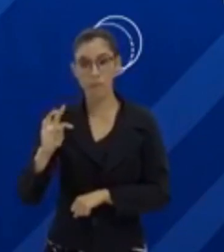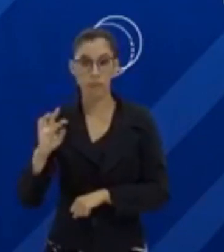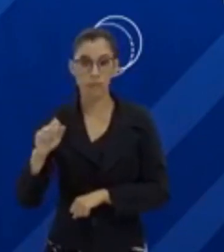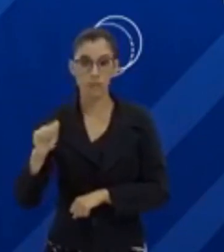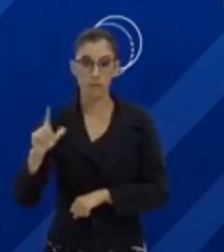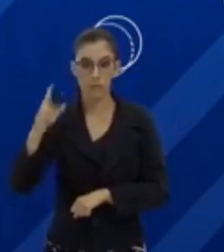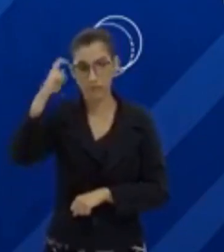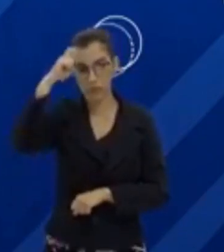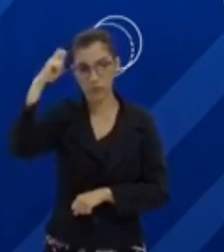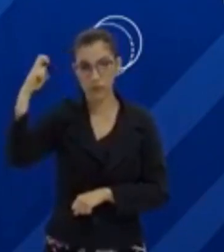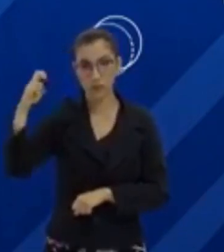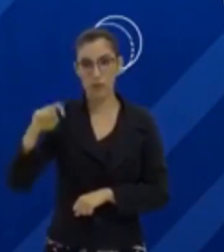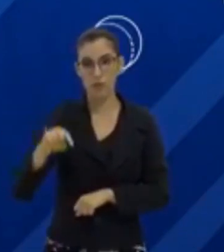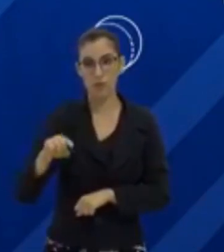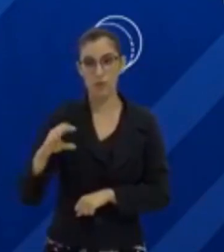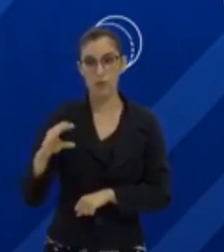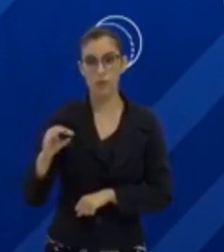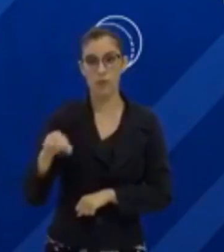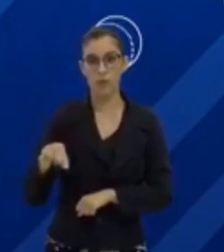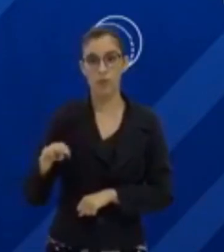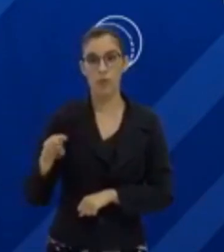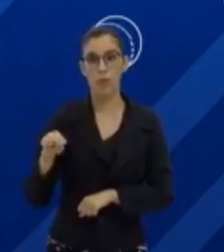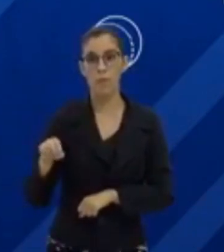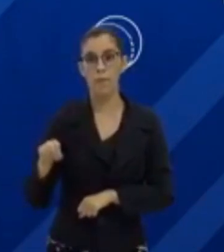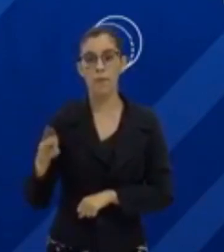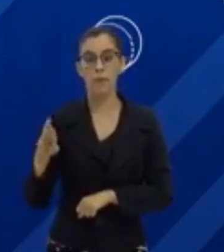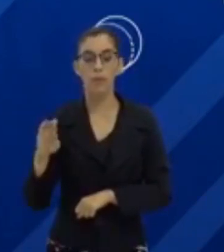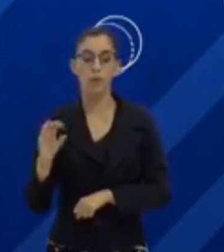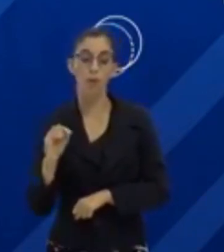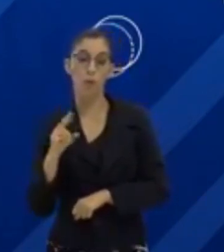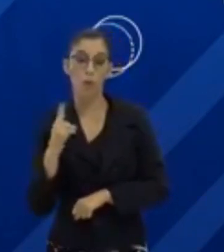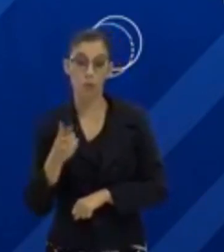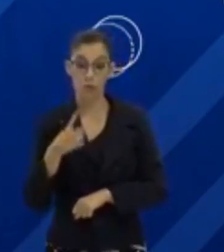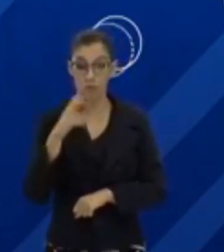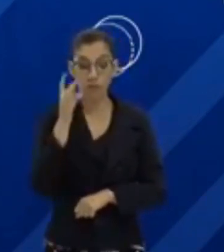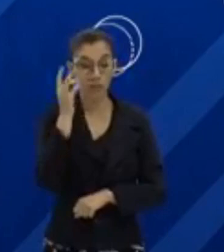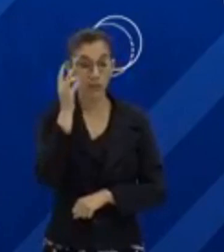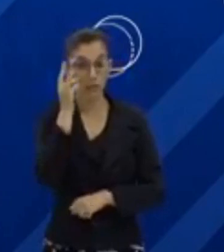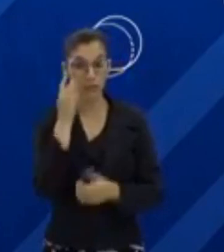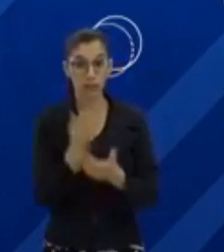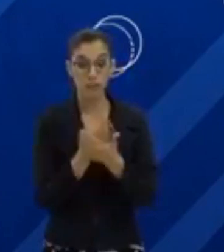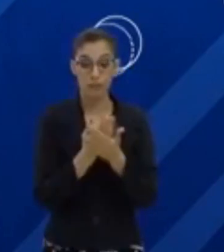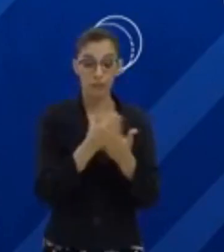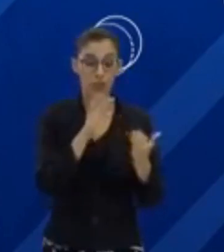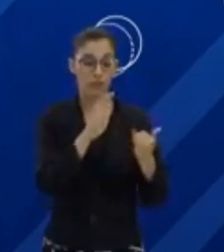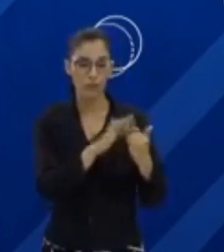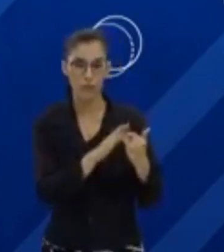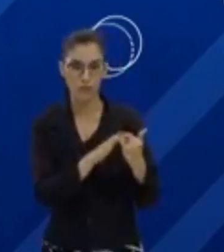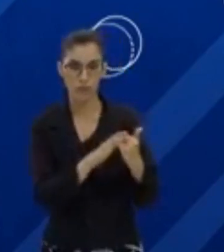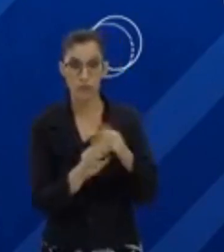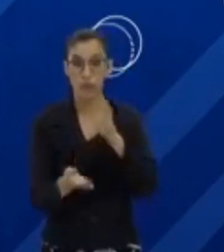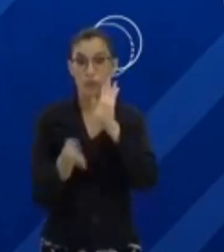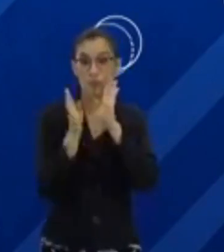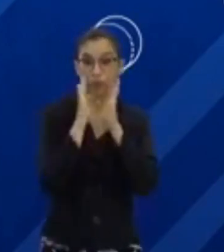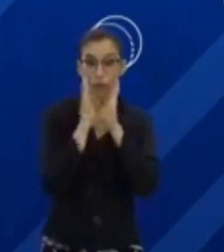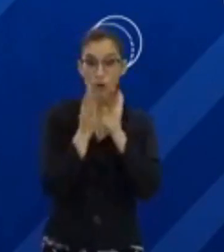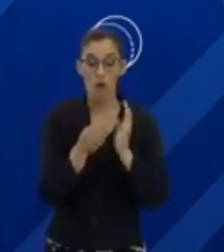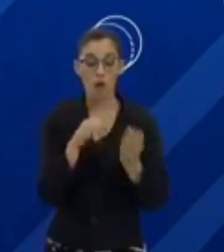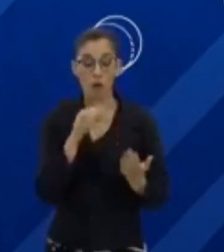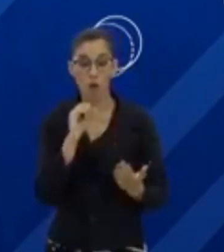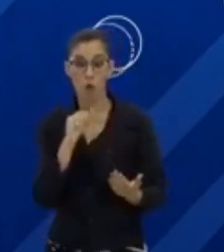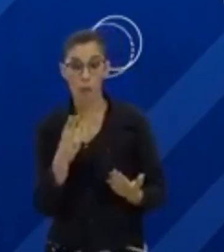ou assista a aula pelo YouTube, pela página do Facebook, ou, se preferir, baixe o aplicativo no seu celular,